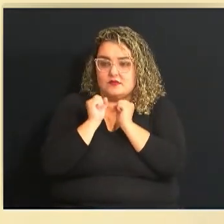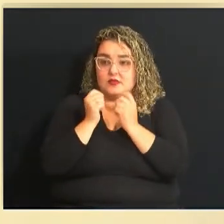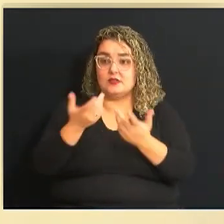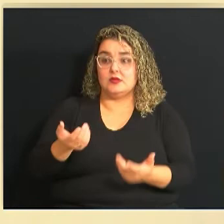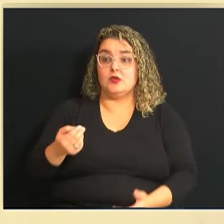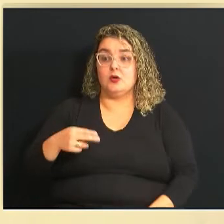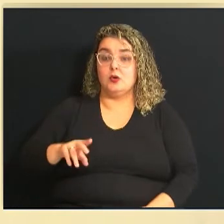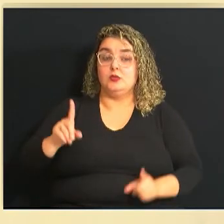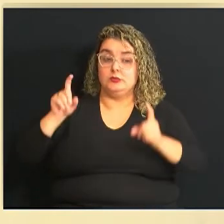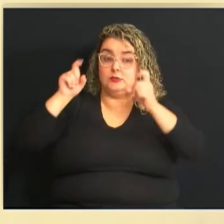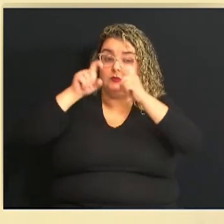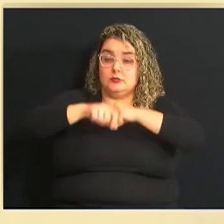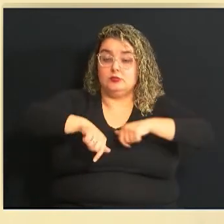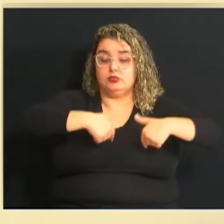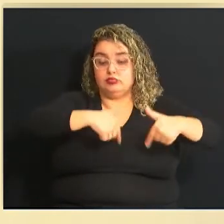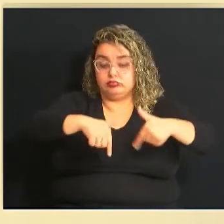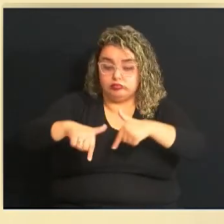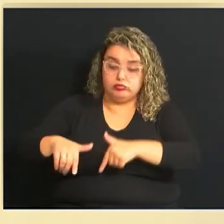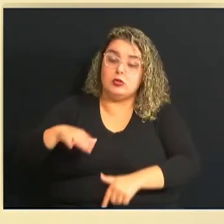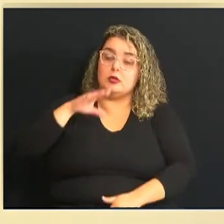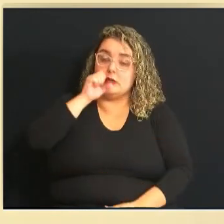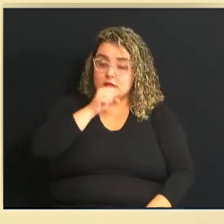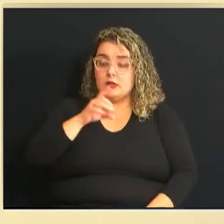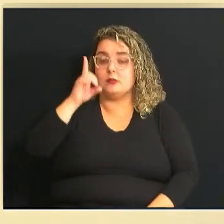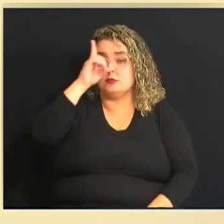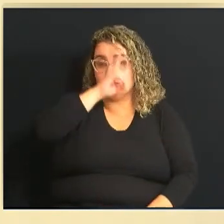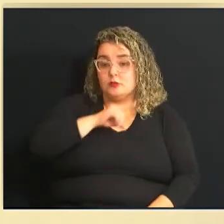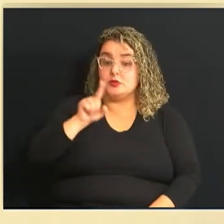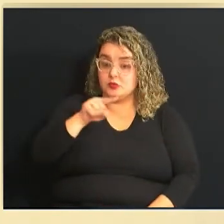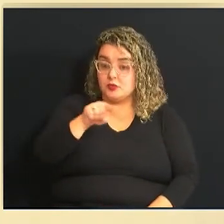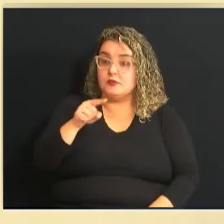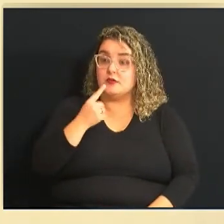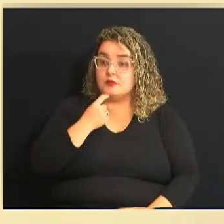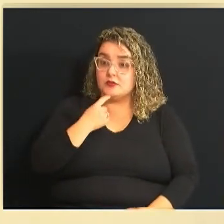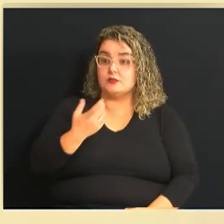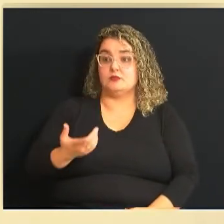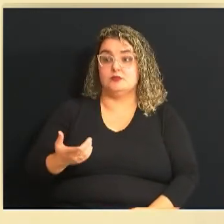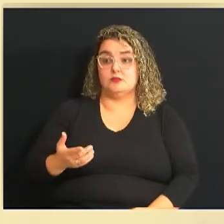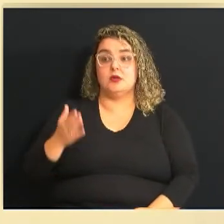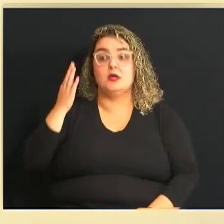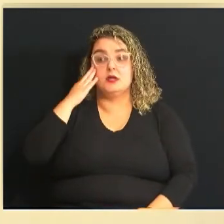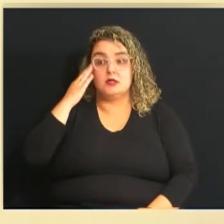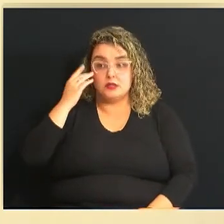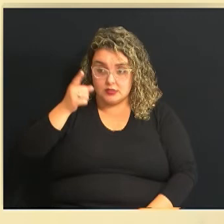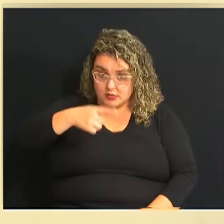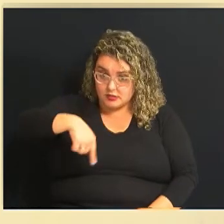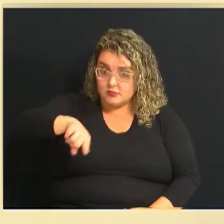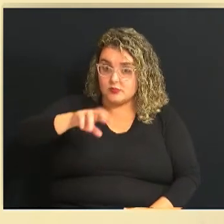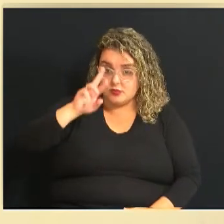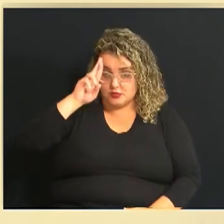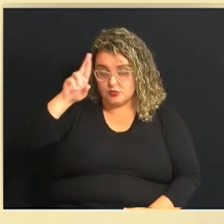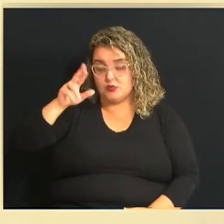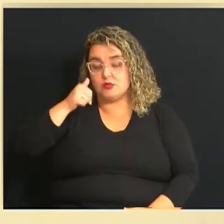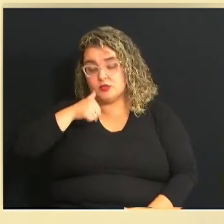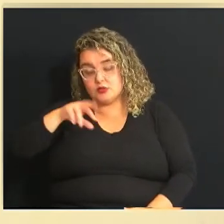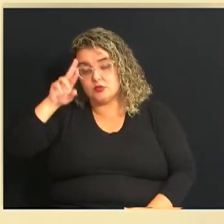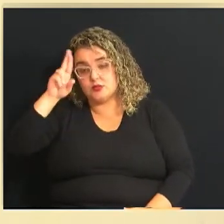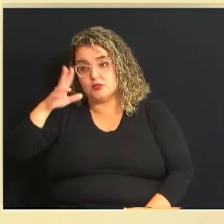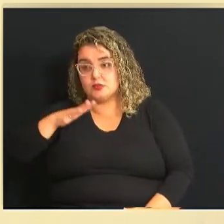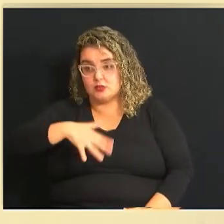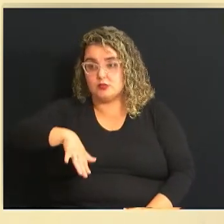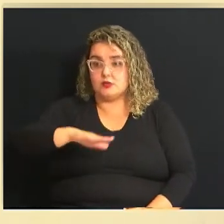plantões, ou nas árduas jornadas em finais de semana e feriados, onde saibam os senhores e